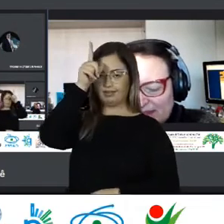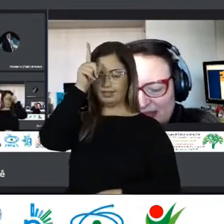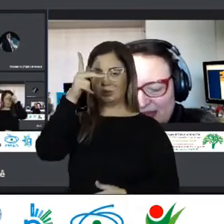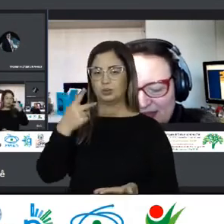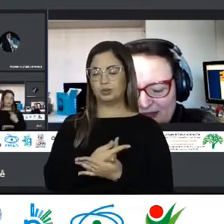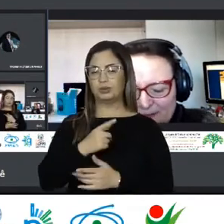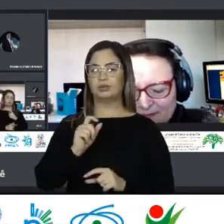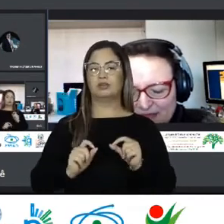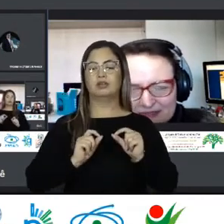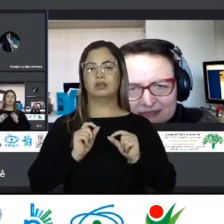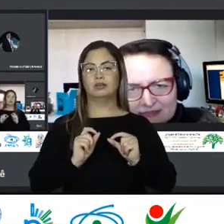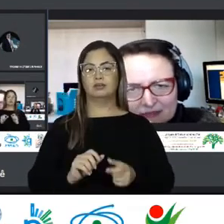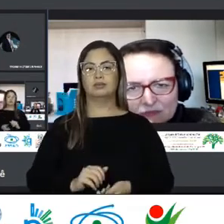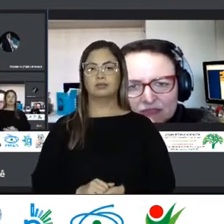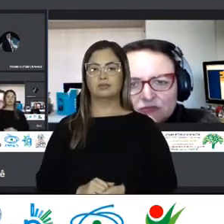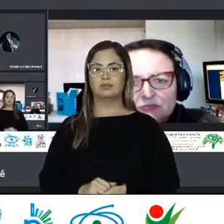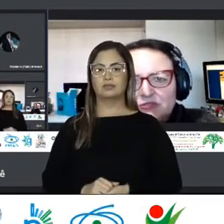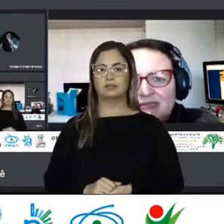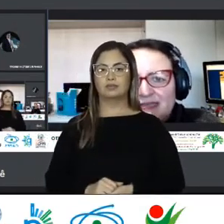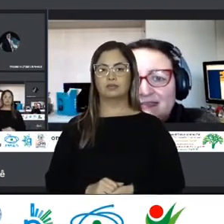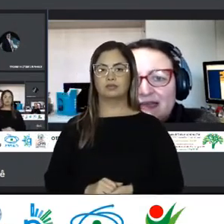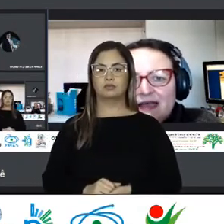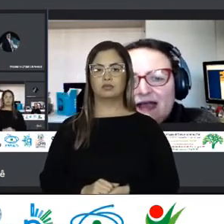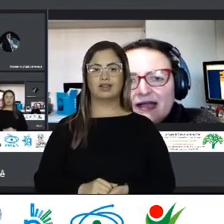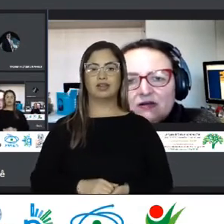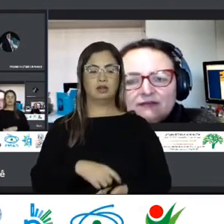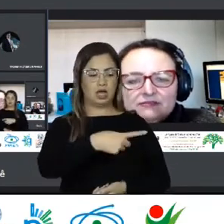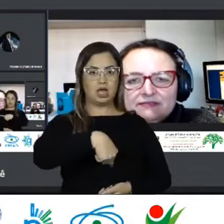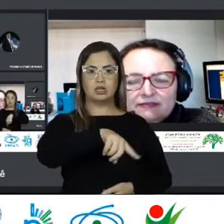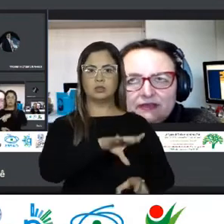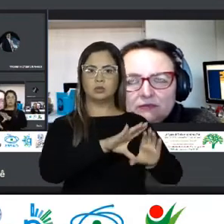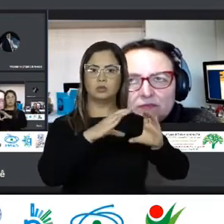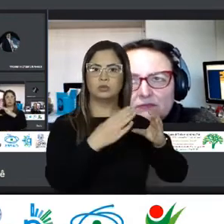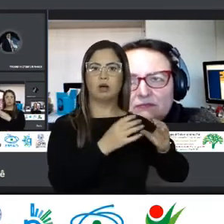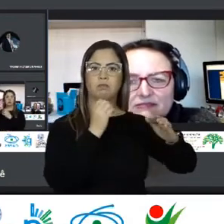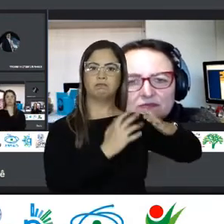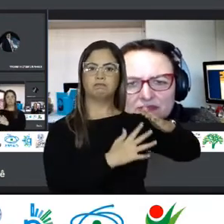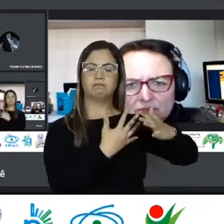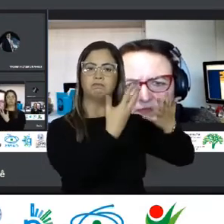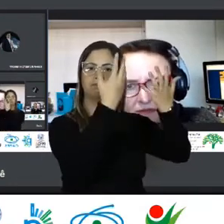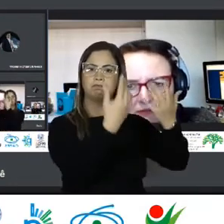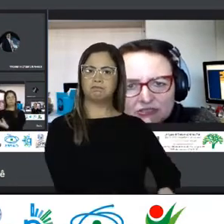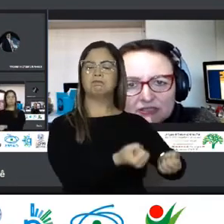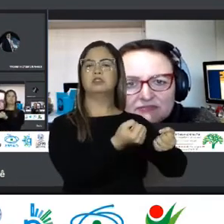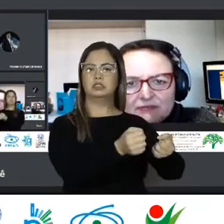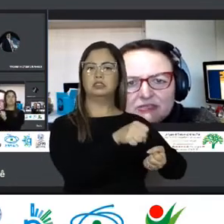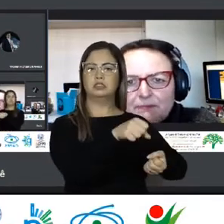Que teve A aceitação De um grande Número de migrantes Agora você vai ver Uma situação